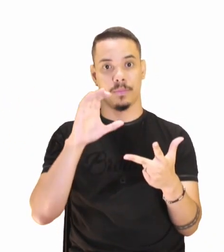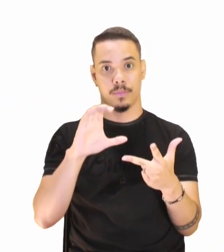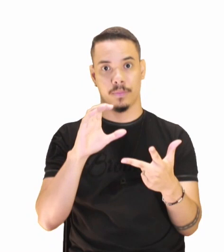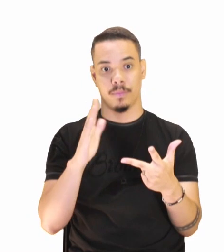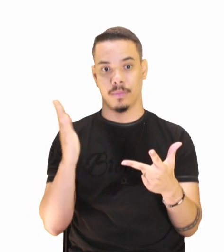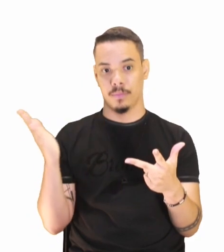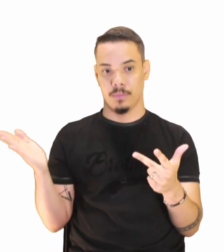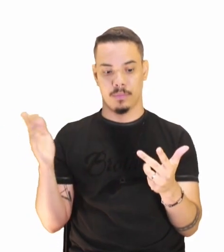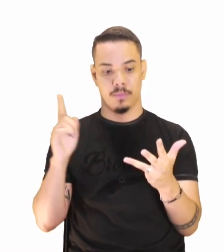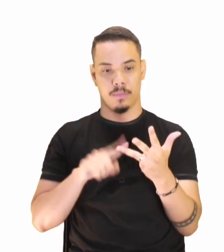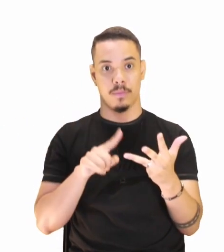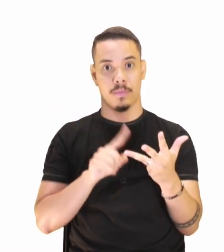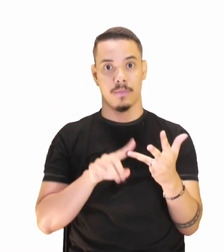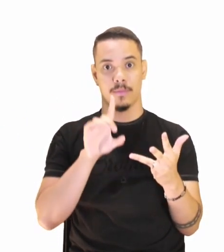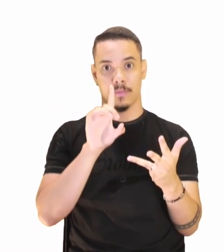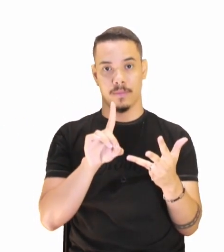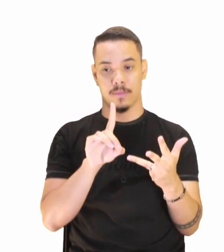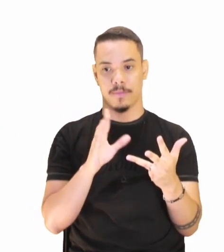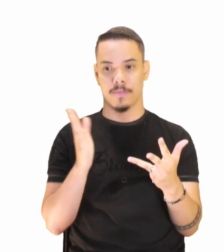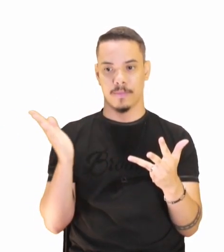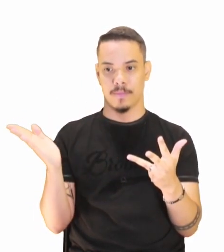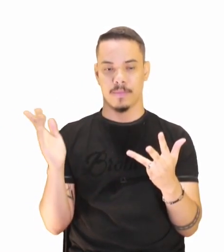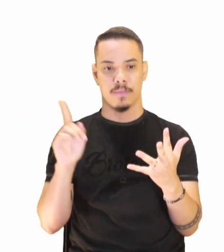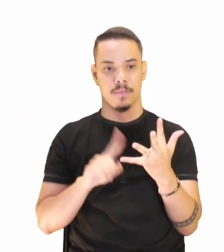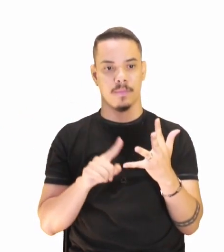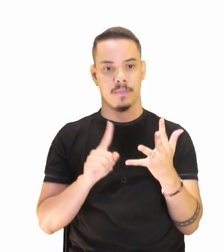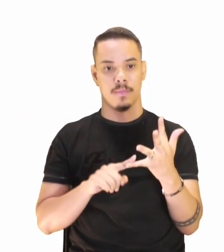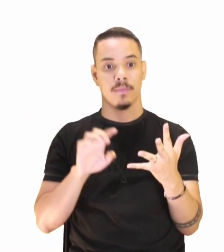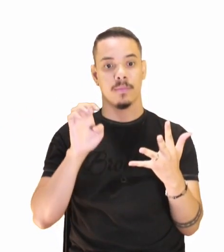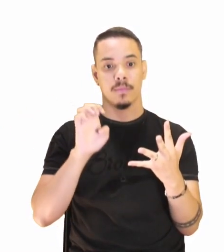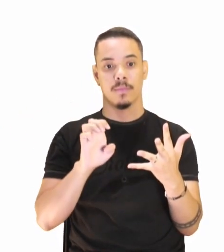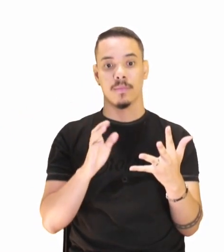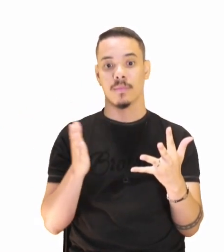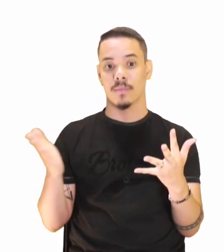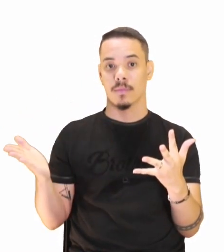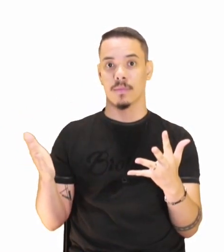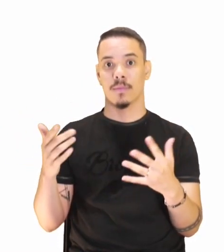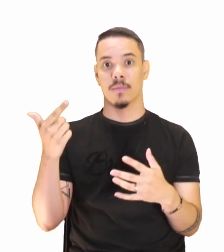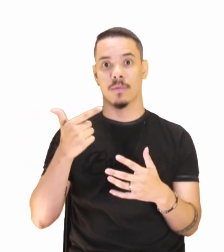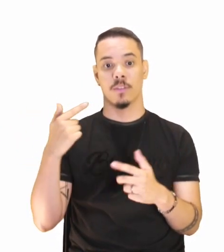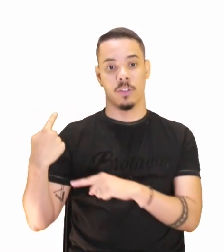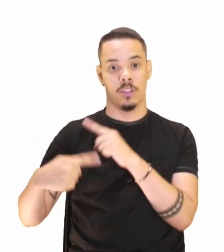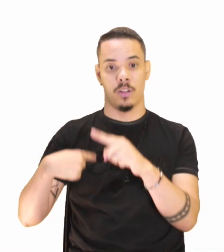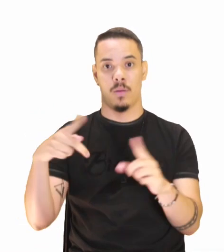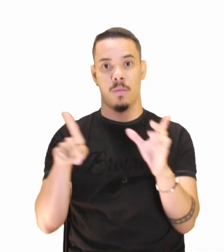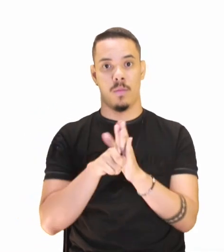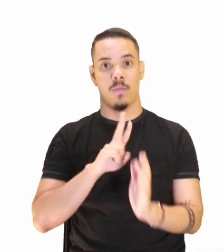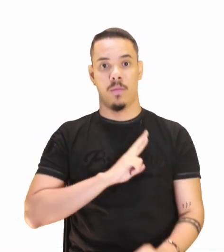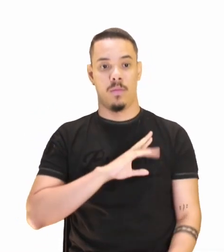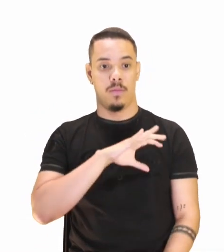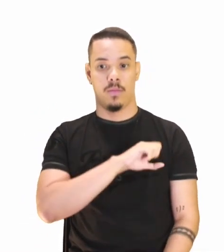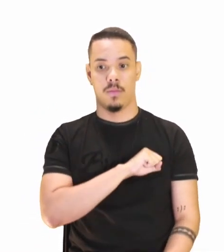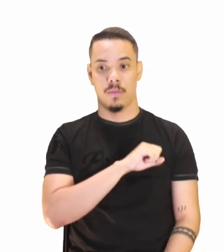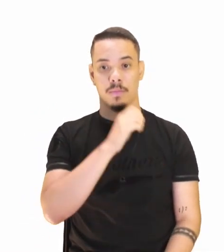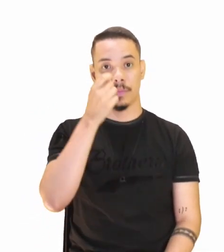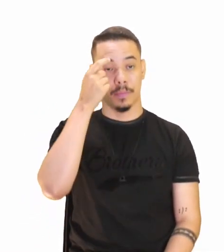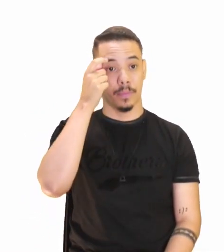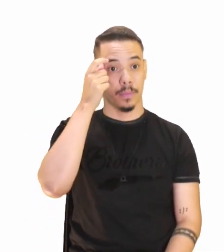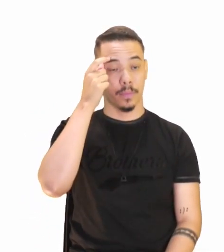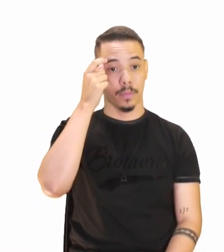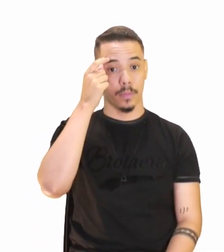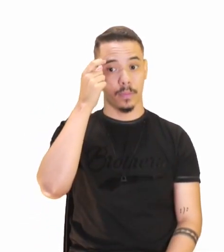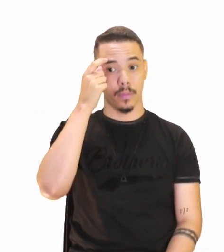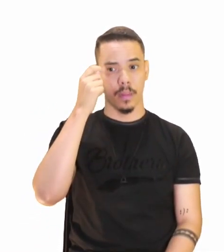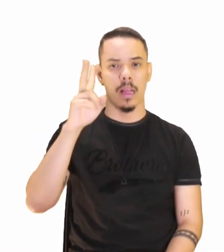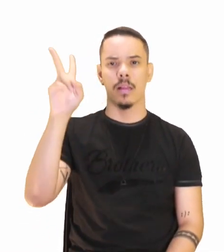D, ao barroco e a segunda geração do romantismo. Lembra